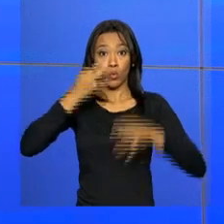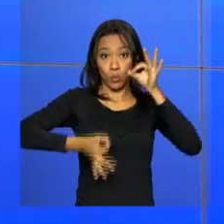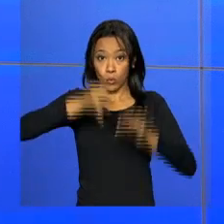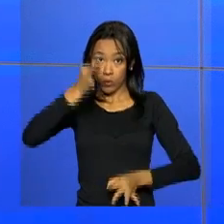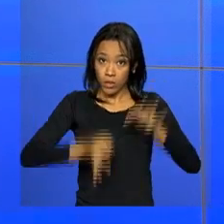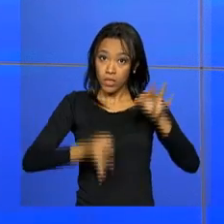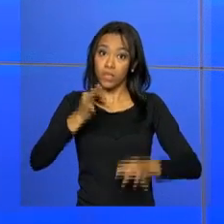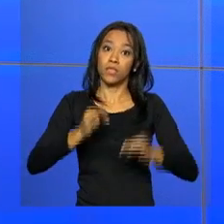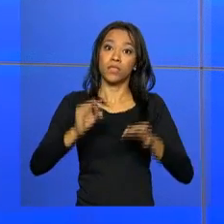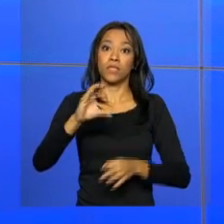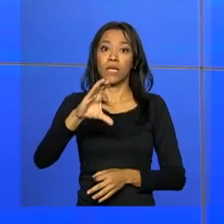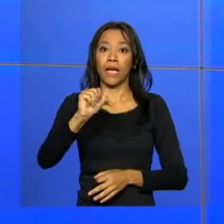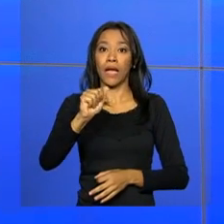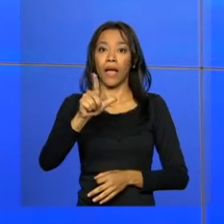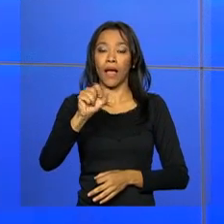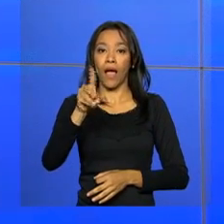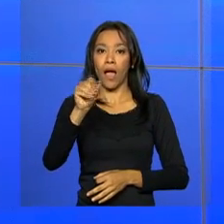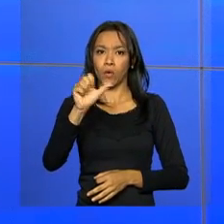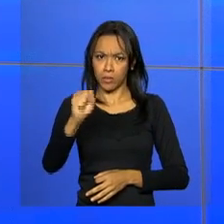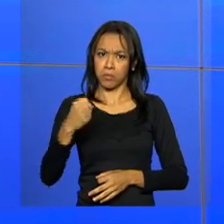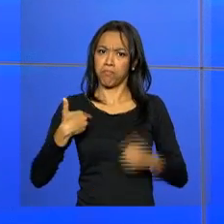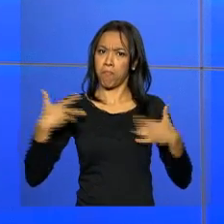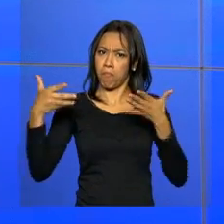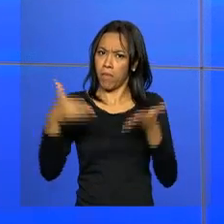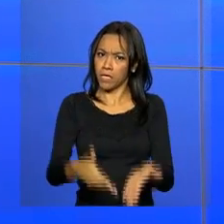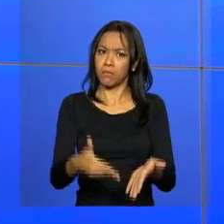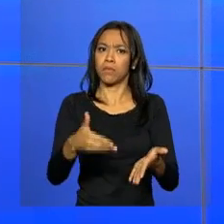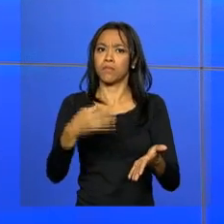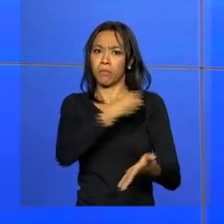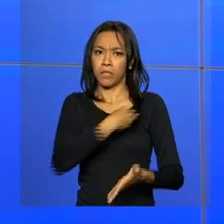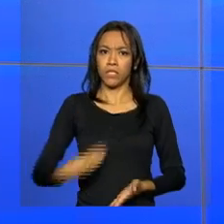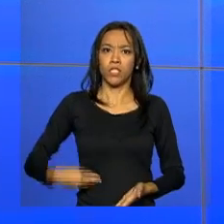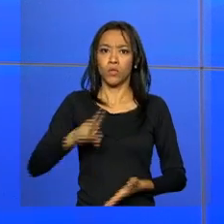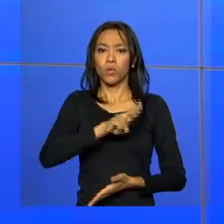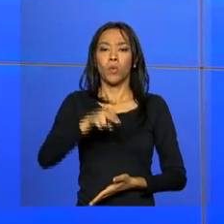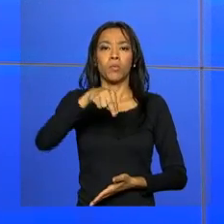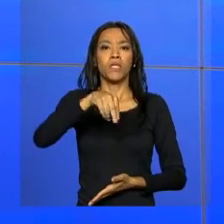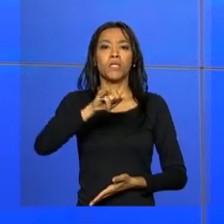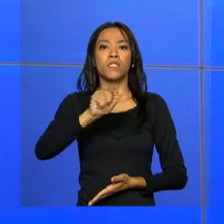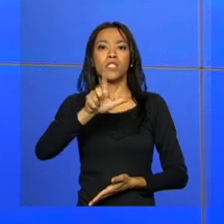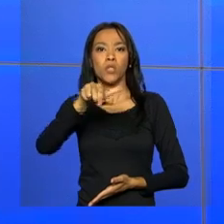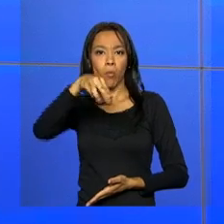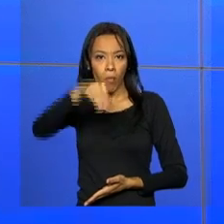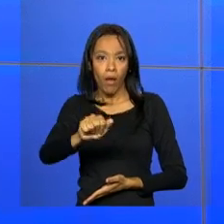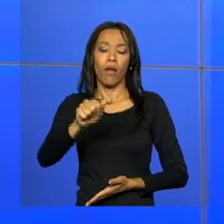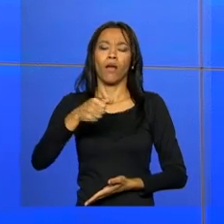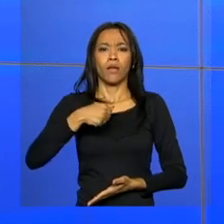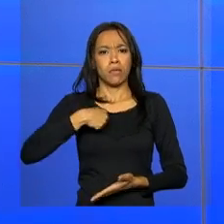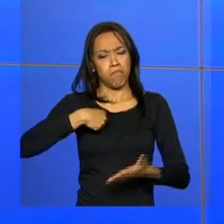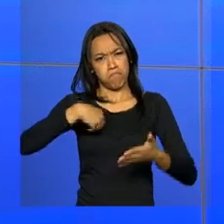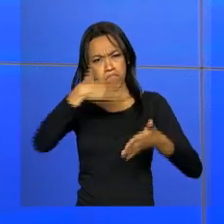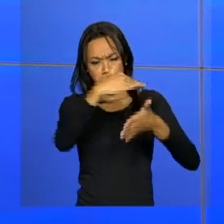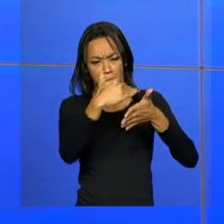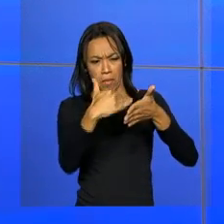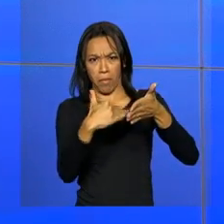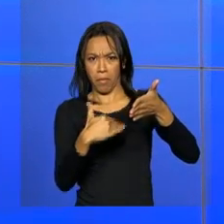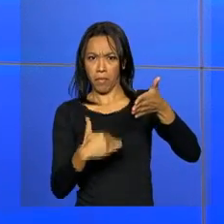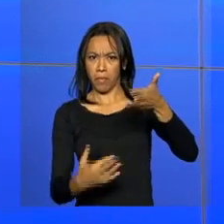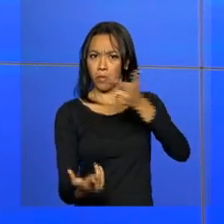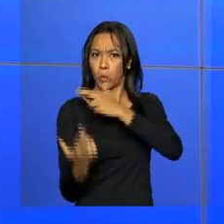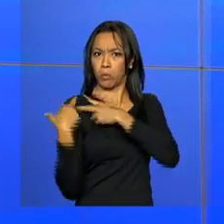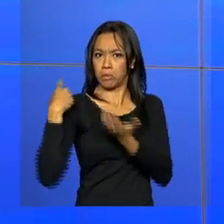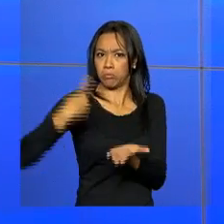Caldas contou com a participação da ministra Nilma Lino Gomes, na Costa Rica. Entre as principais atribuições da Corte,